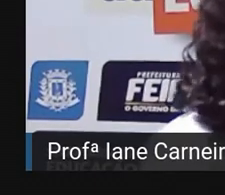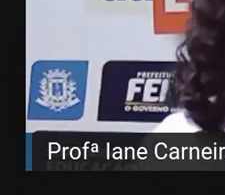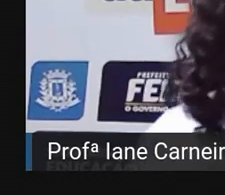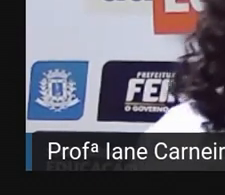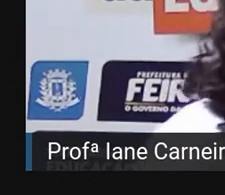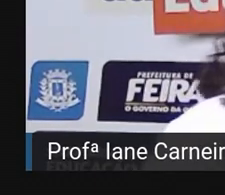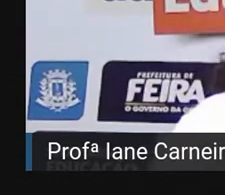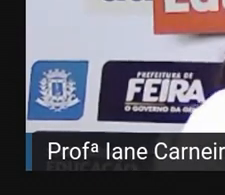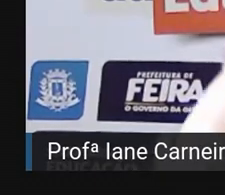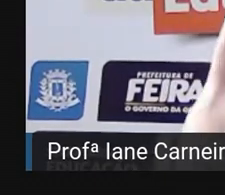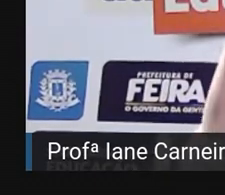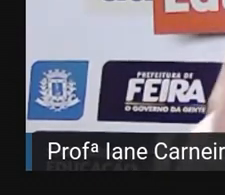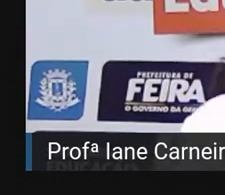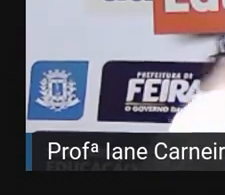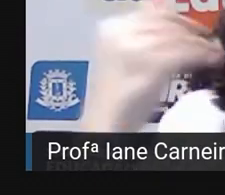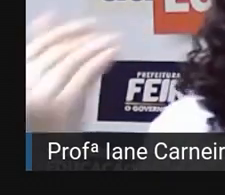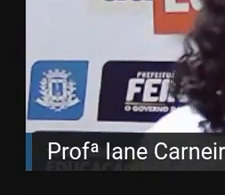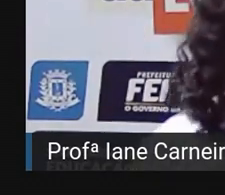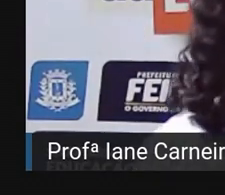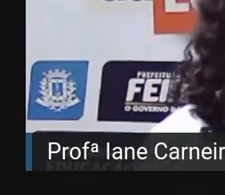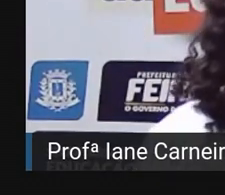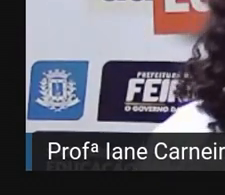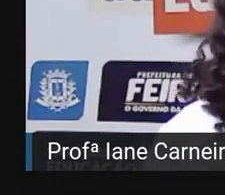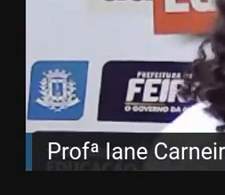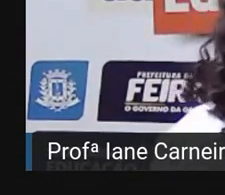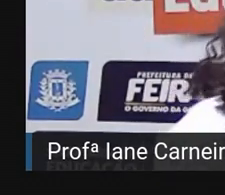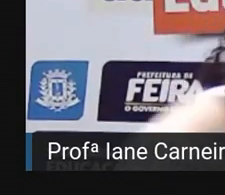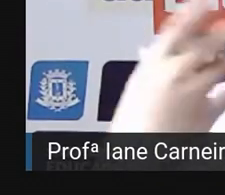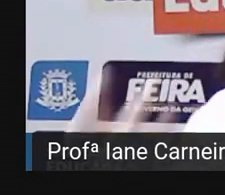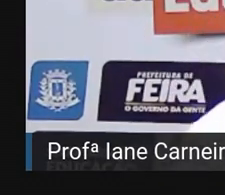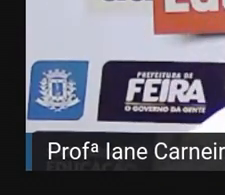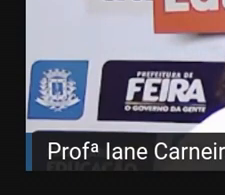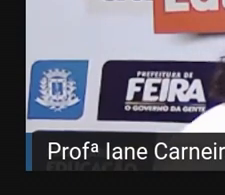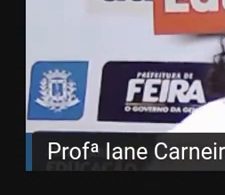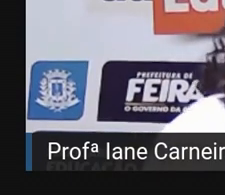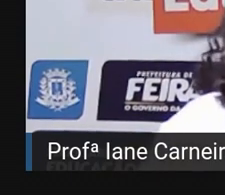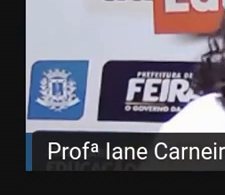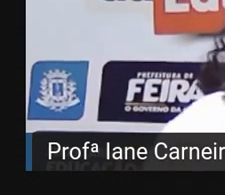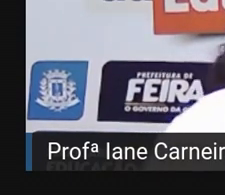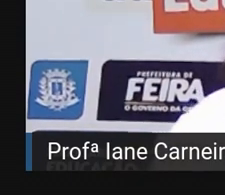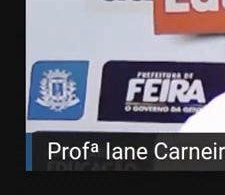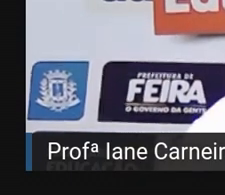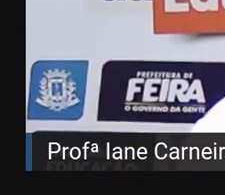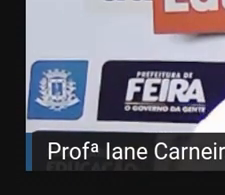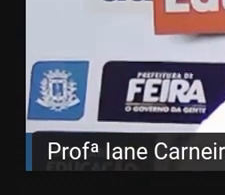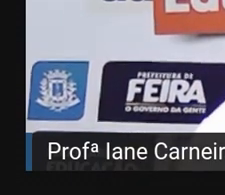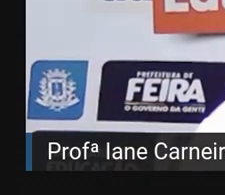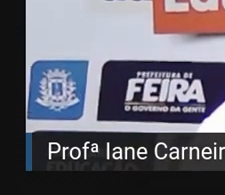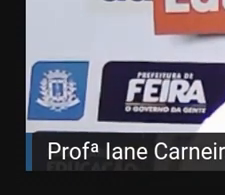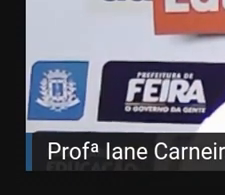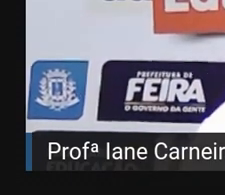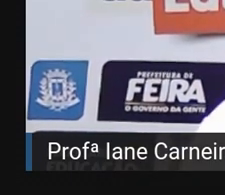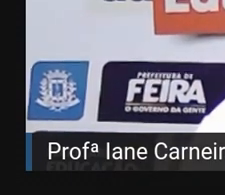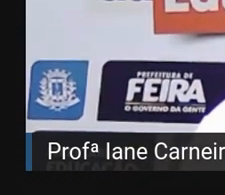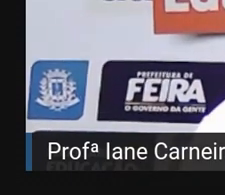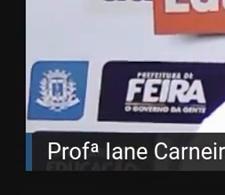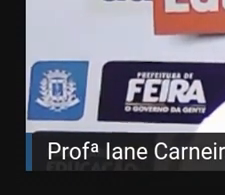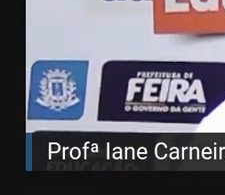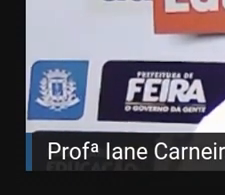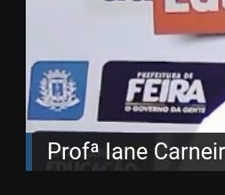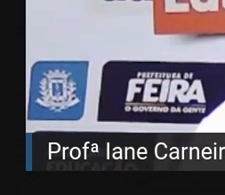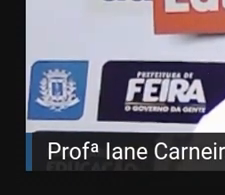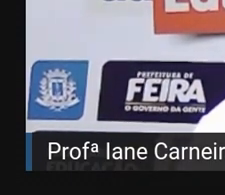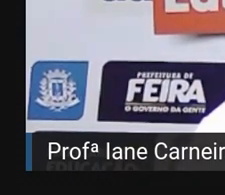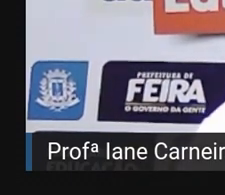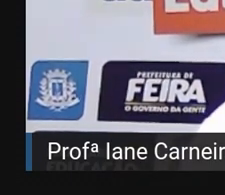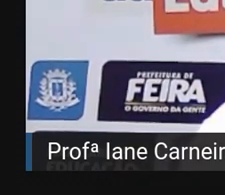casa de vocês quanto foi, qual foi o mês que consumiu mais, qual foi o mês que consumiu menos. Certo? Para vocês